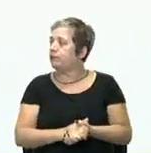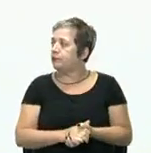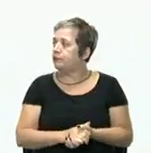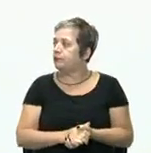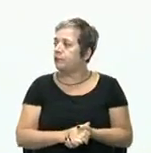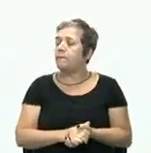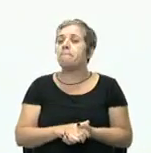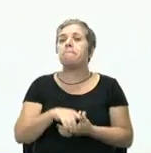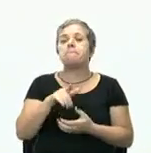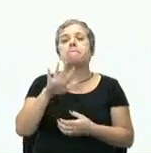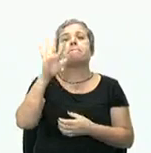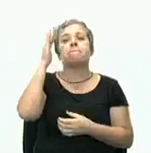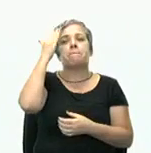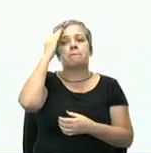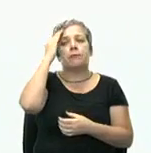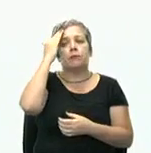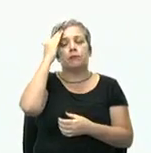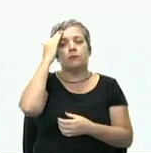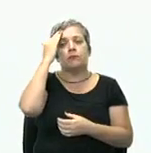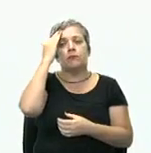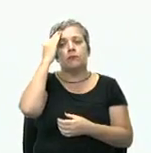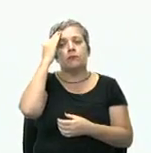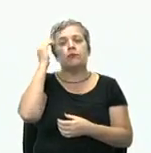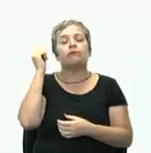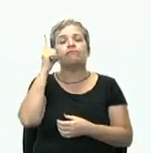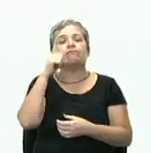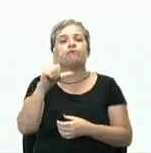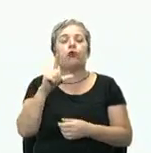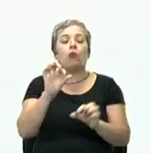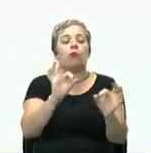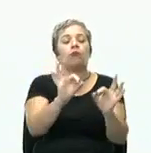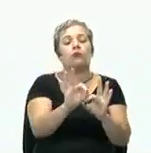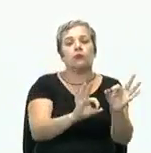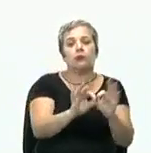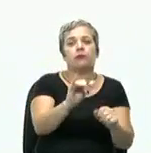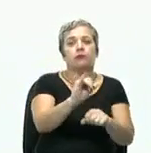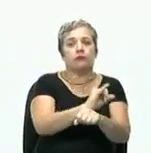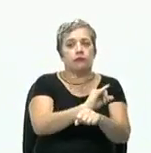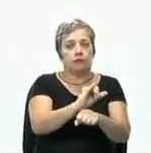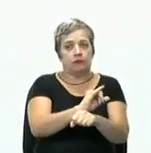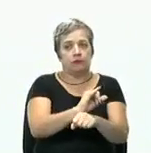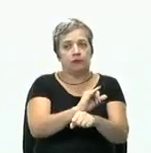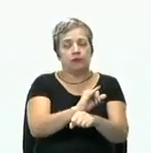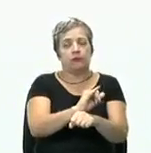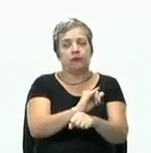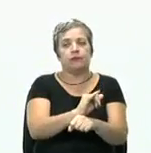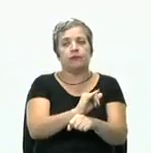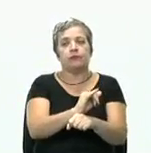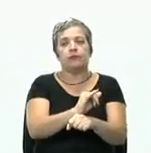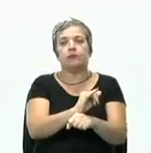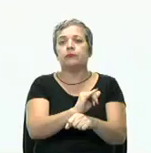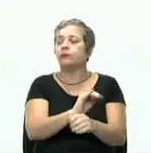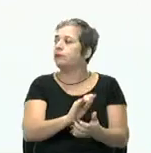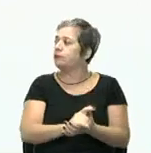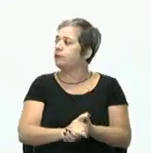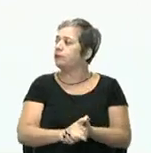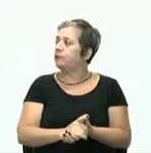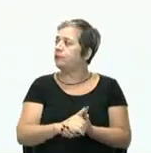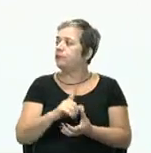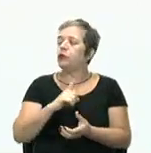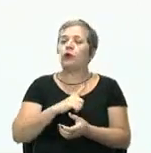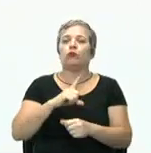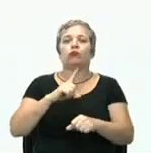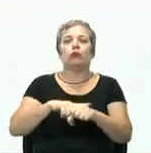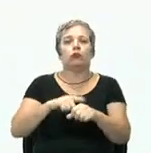Para que você entenda aqui qual é a amplitude aí do planejamento estratégico pelos níveis organizacionais. Então eu tenho a longo